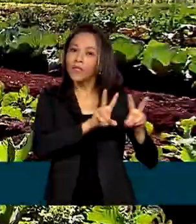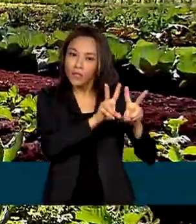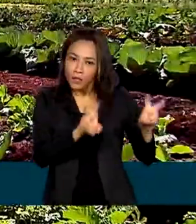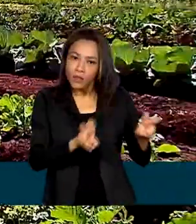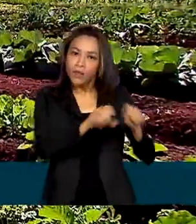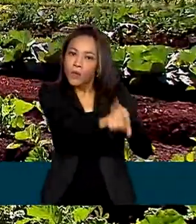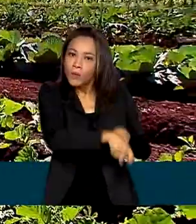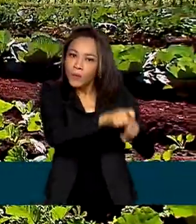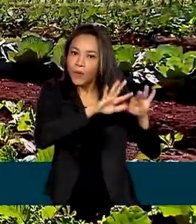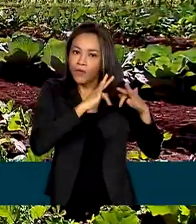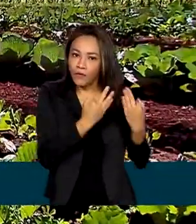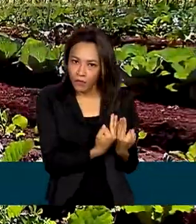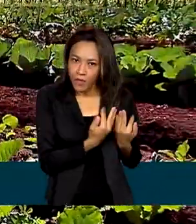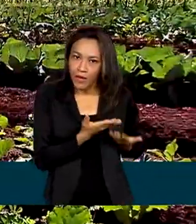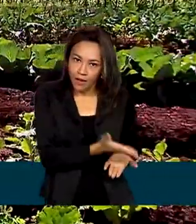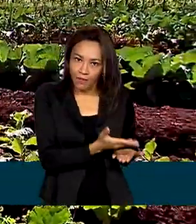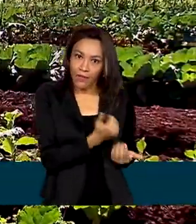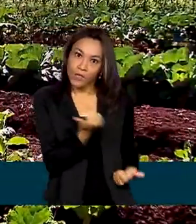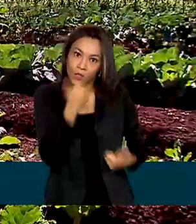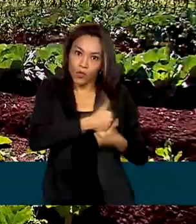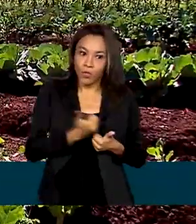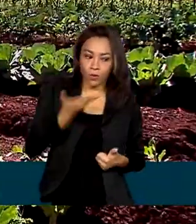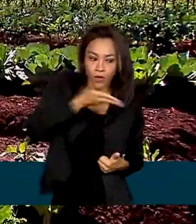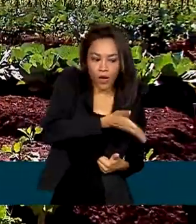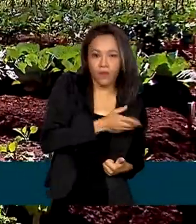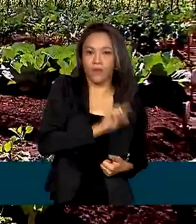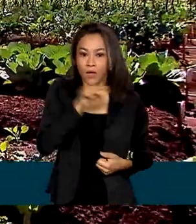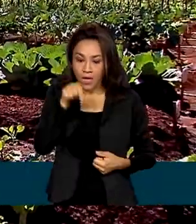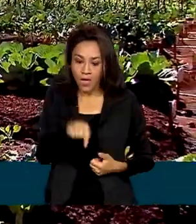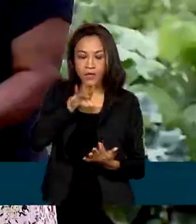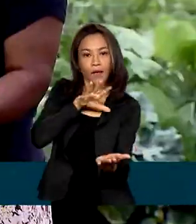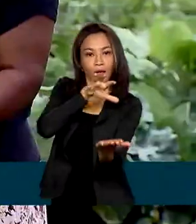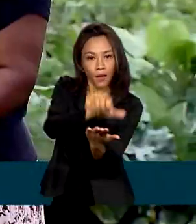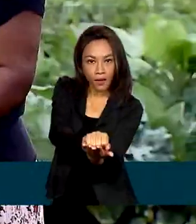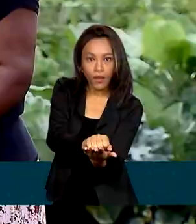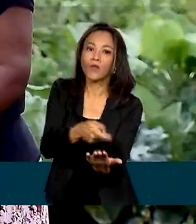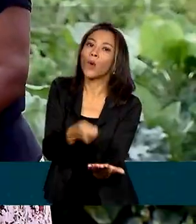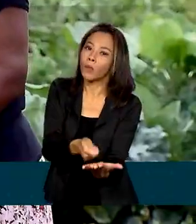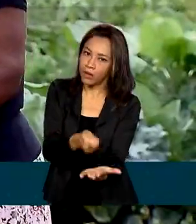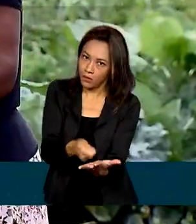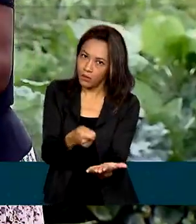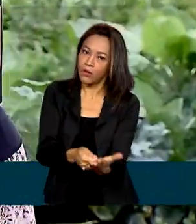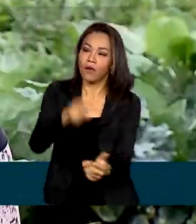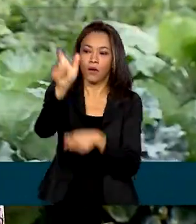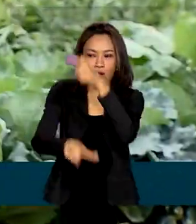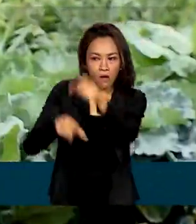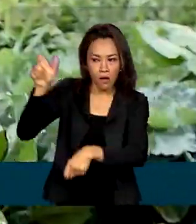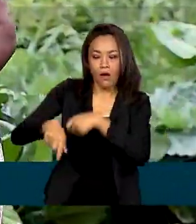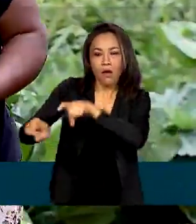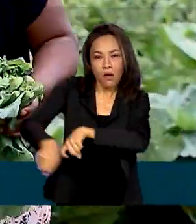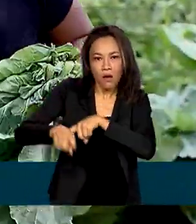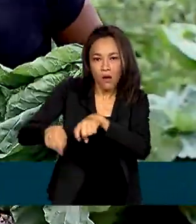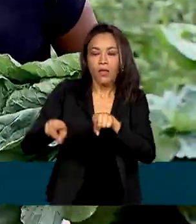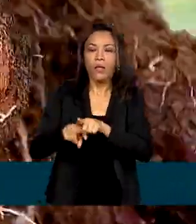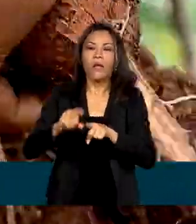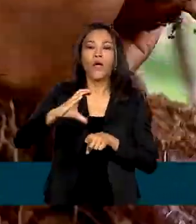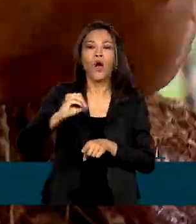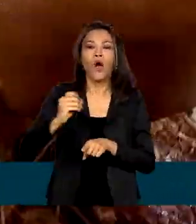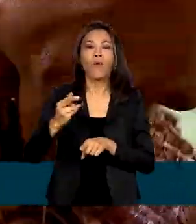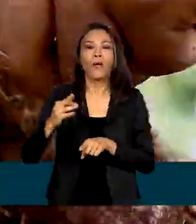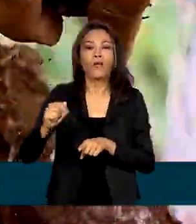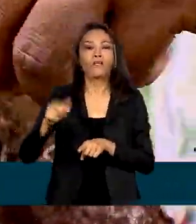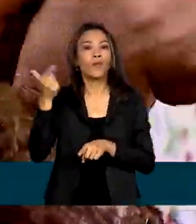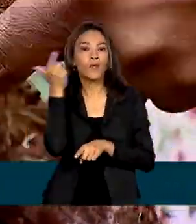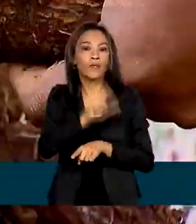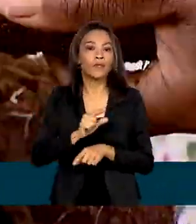Familiar, conhecido como DAP. O cadastro é obrigatório para que agricultores e cooperativas tenham acesso a crédito,